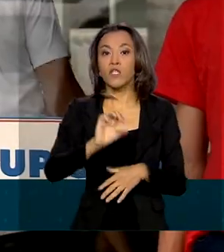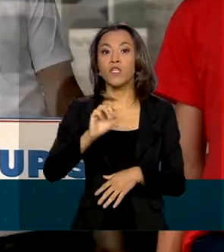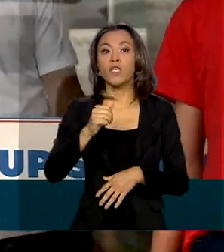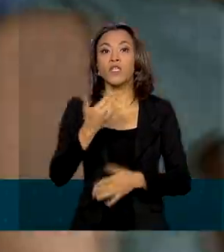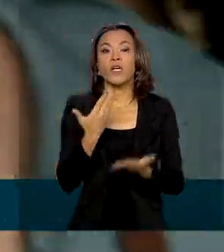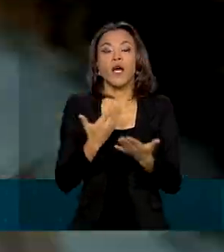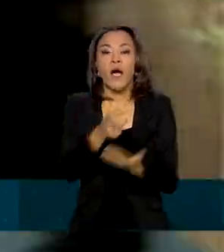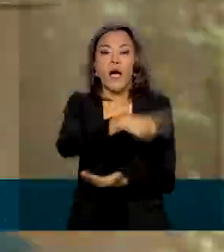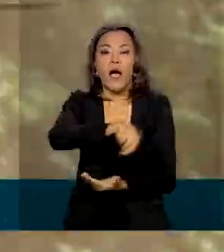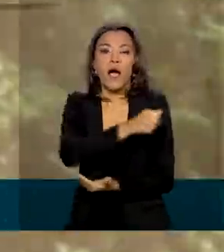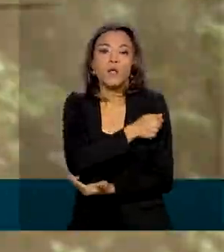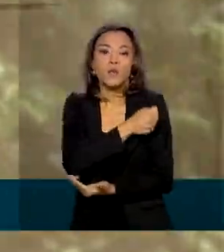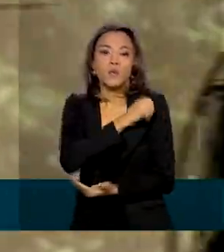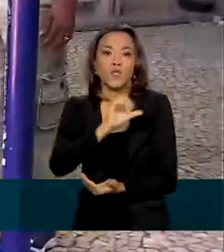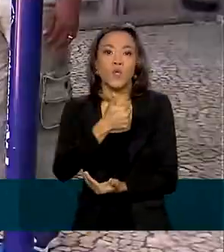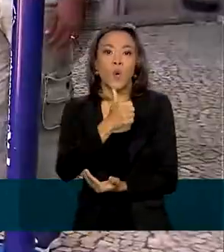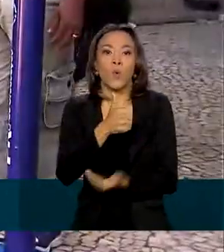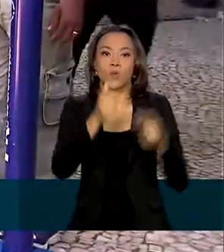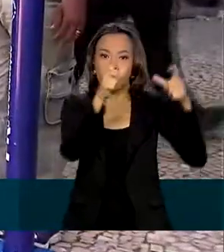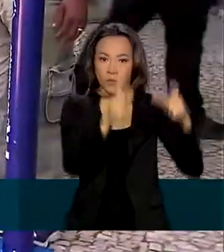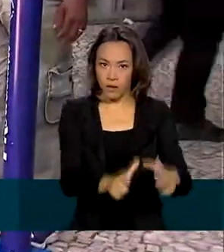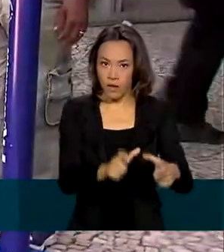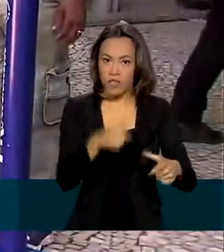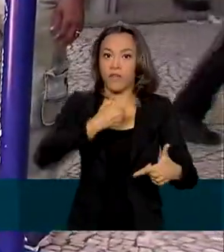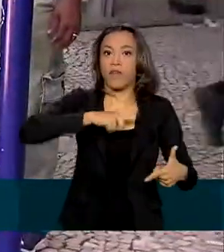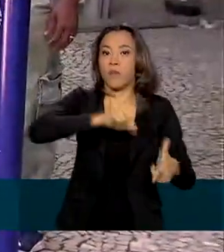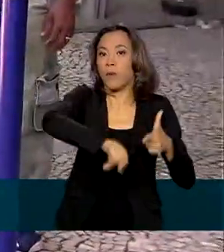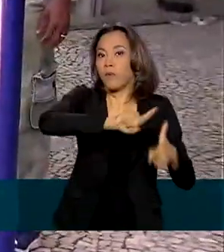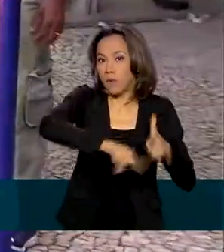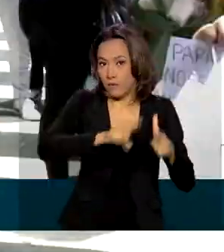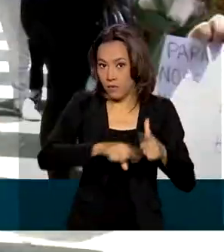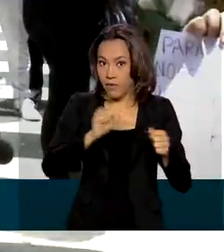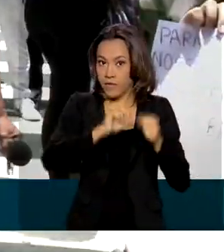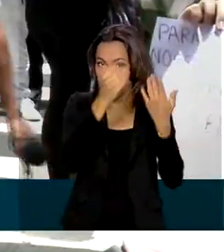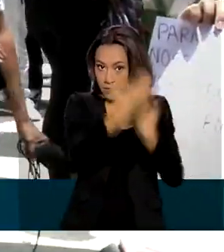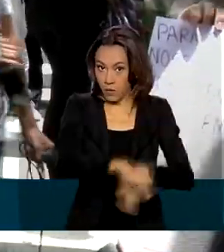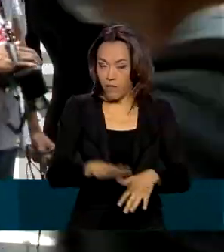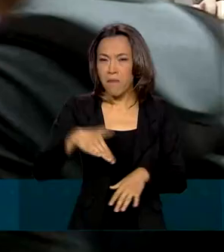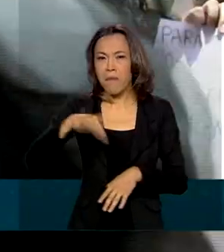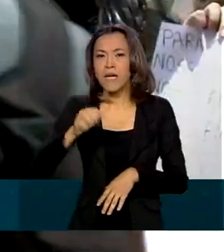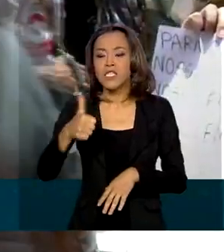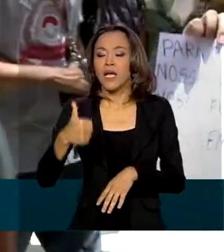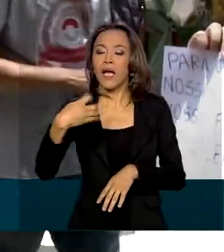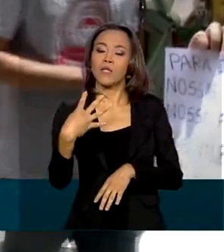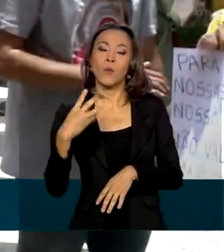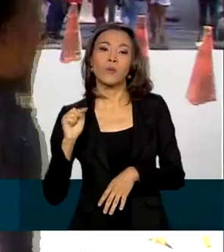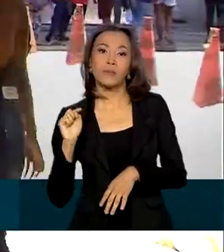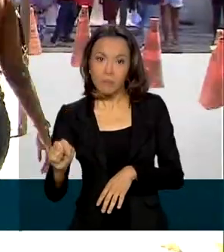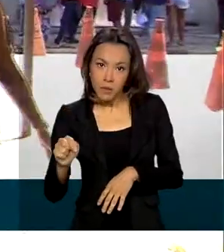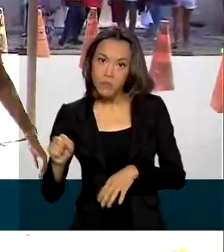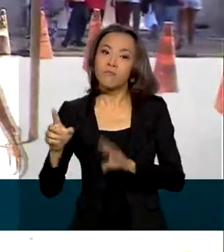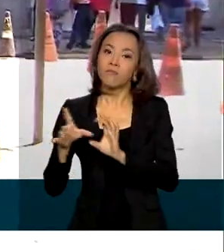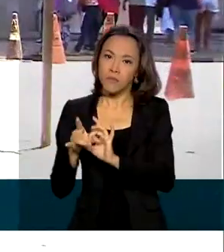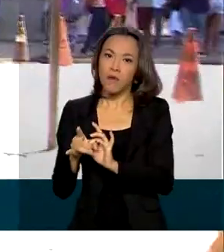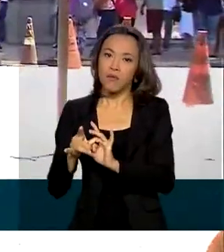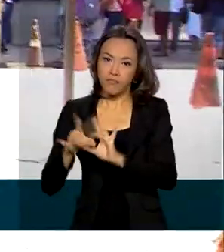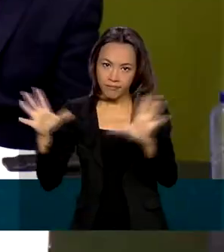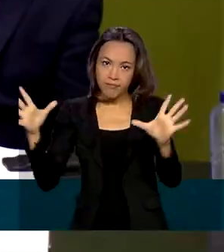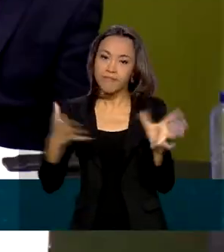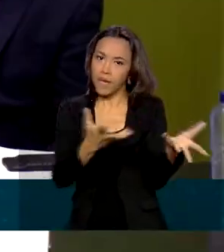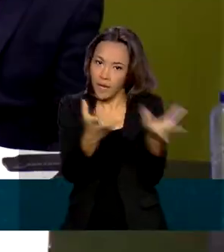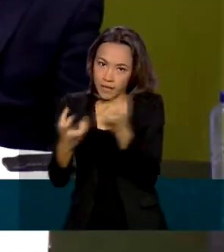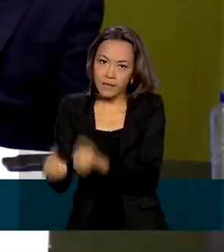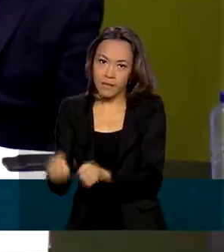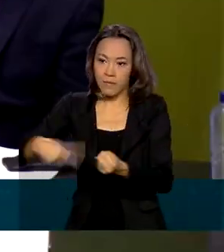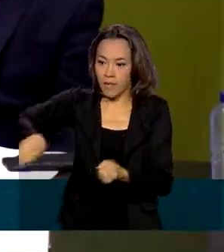locais que tiveram problemas para a realização do exame. Mais de 14 mil locais estavam habilitados para receber os estudantes.